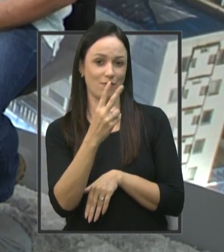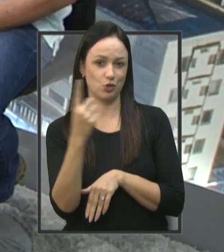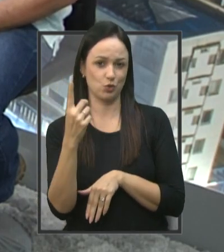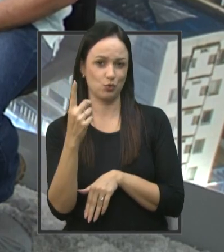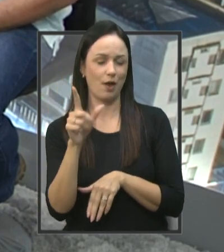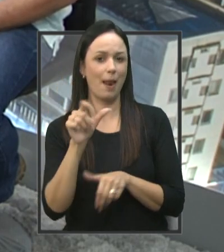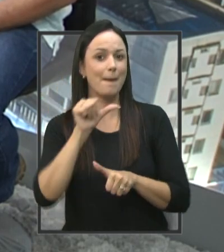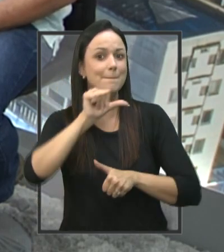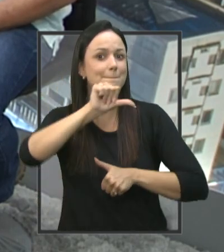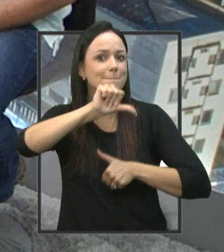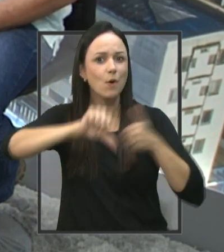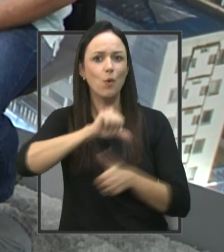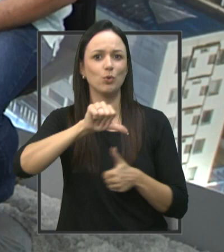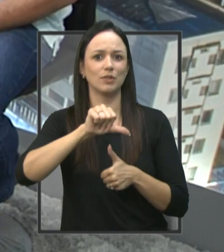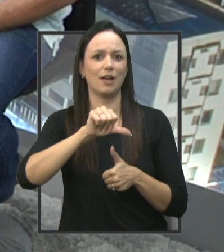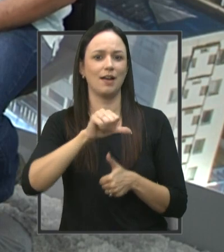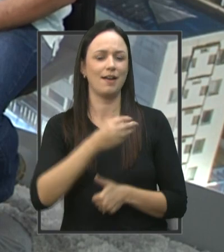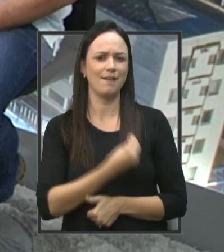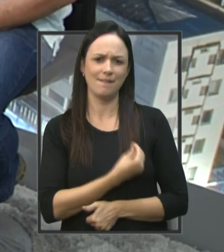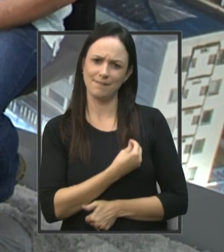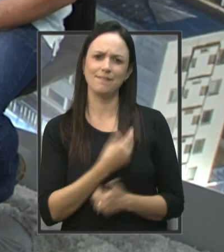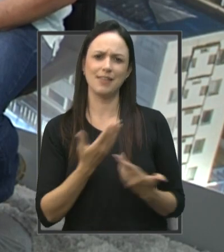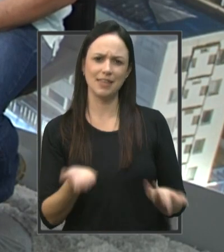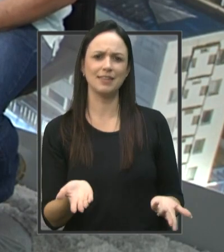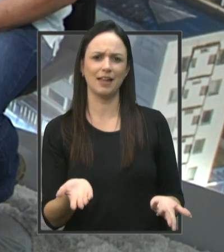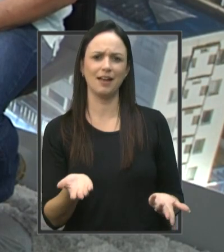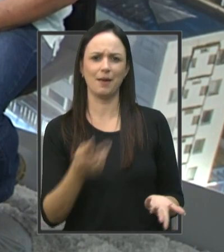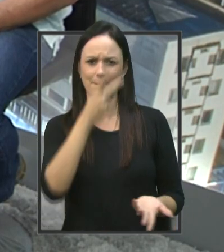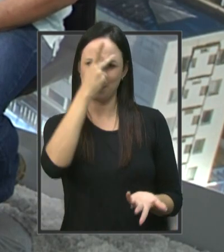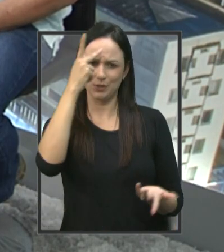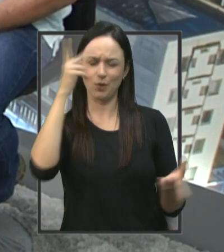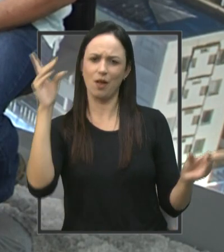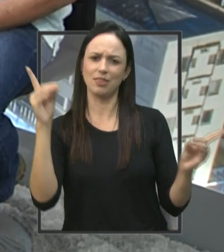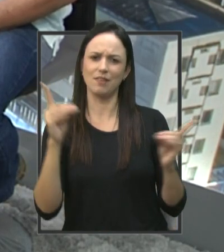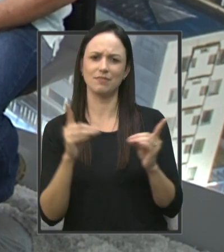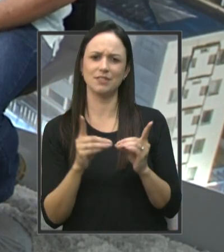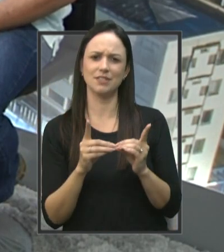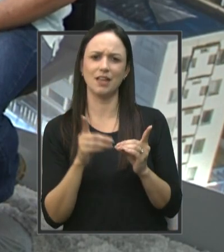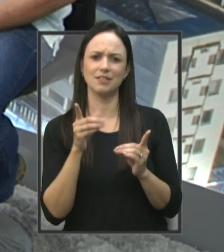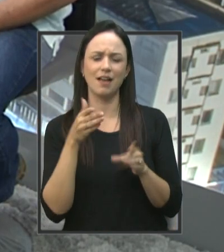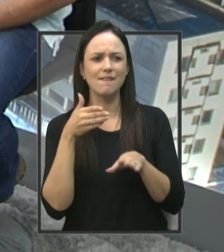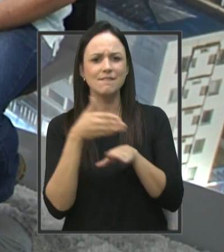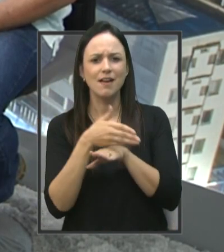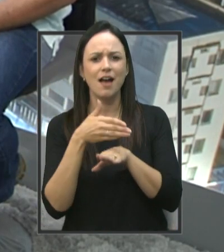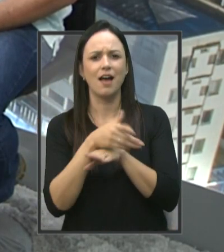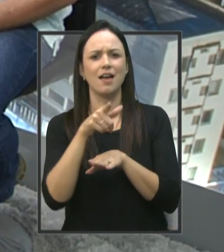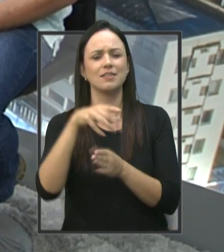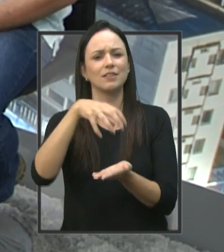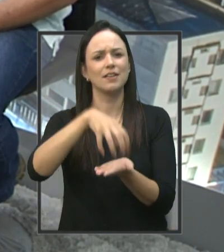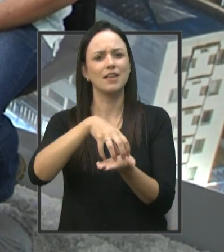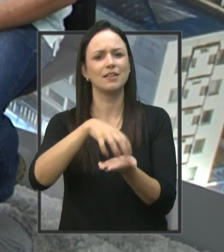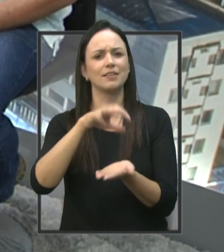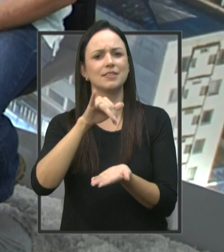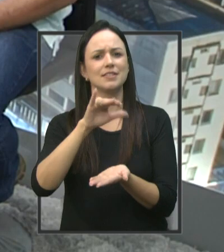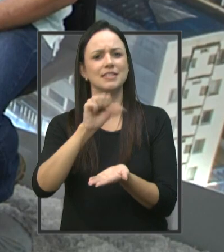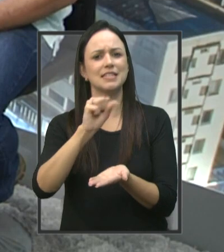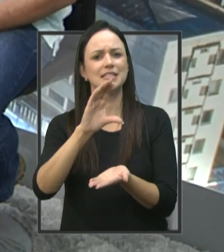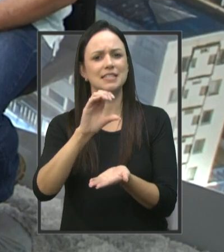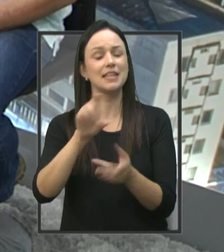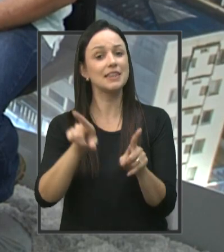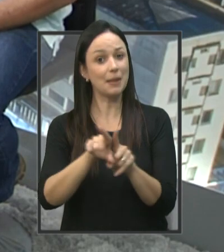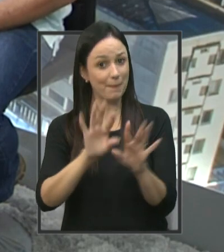transformando A vida Desses Deficientes Dessas pessoas Que frequentam O centro de convivência E também Das